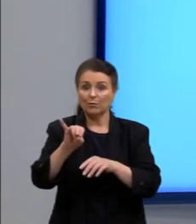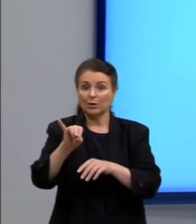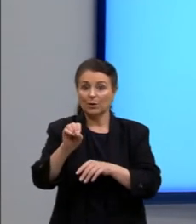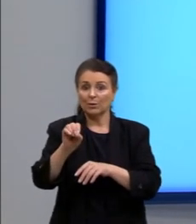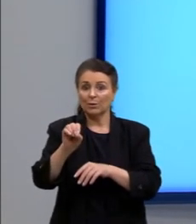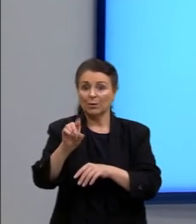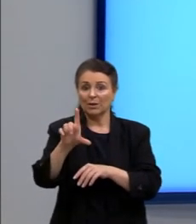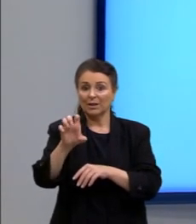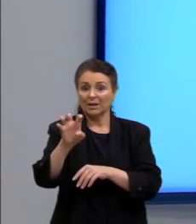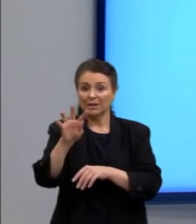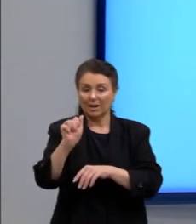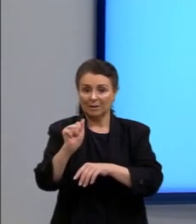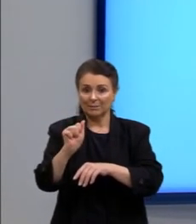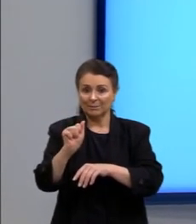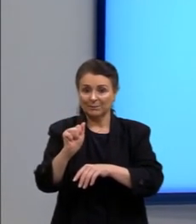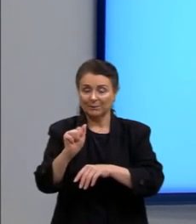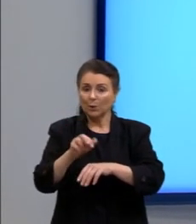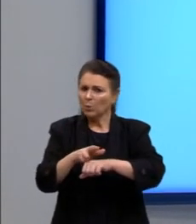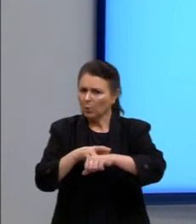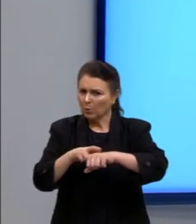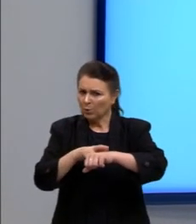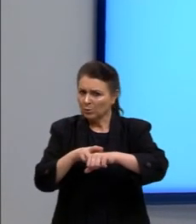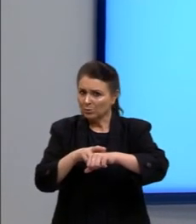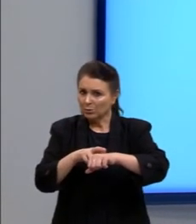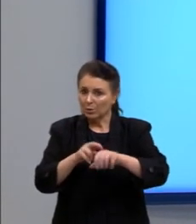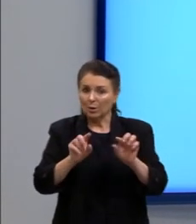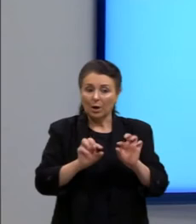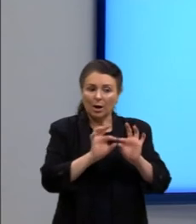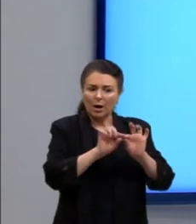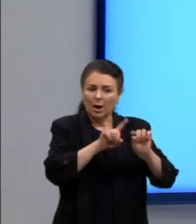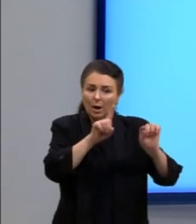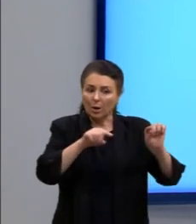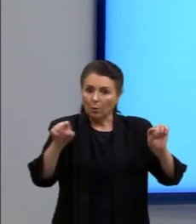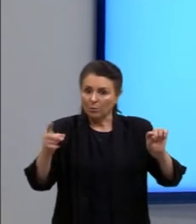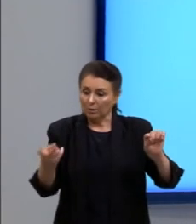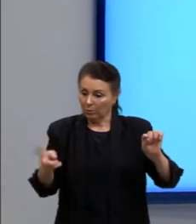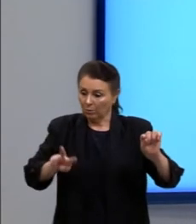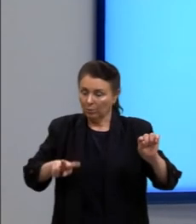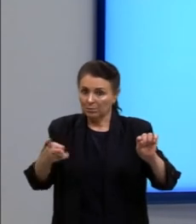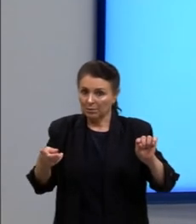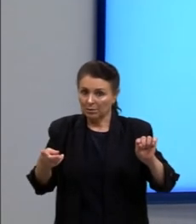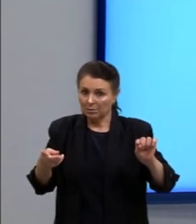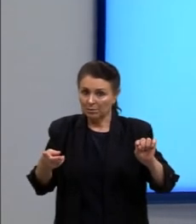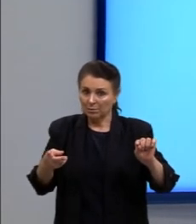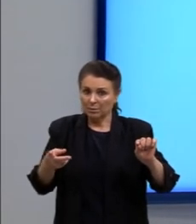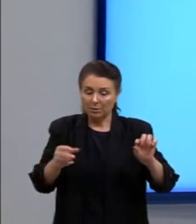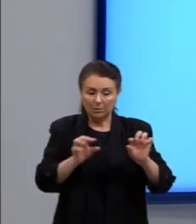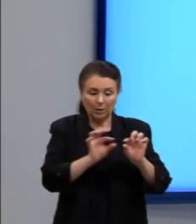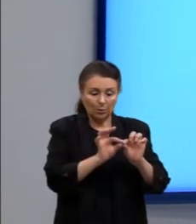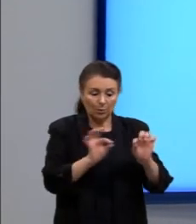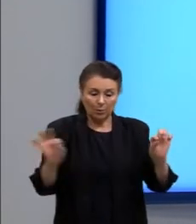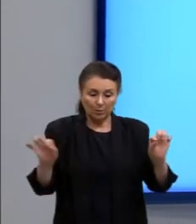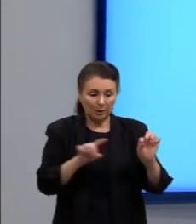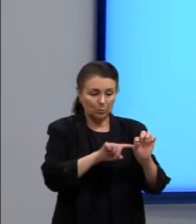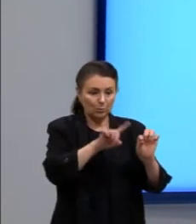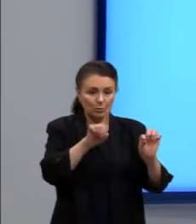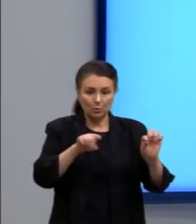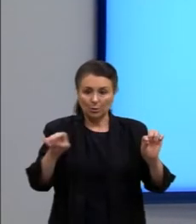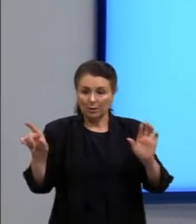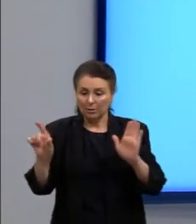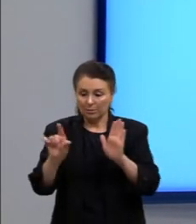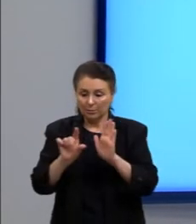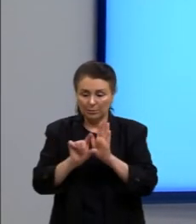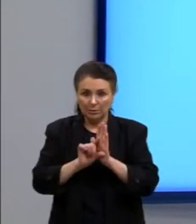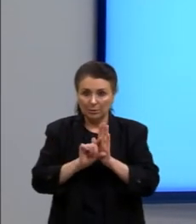Vejam que o comprimento de onda é exatamente o contrário. A gente tem, então, um certo comprimento de onda aqui que vai ser menor,